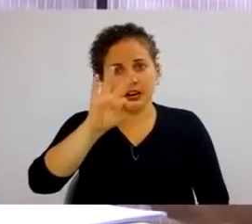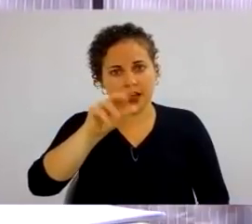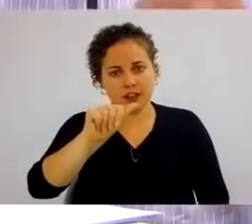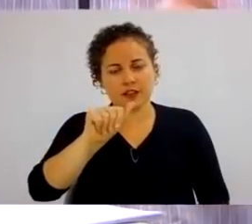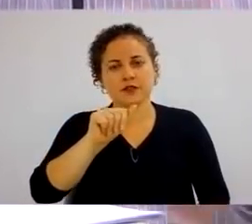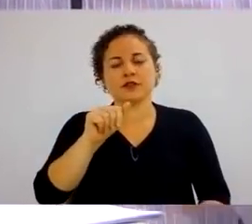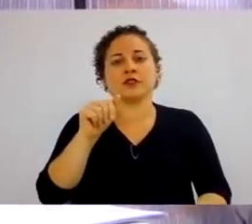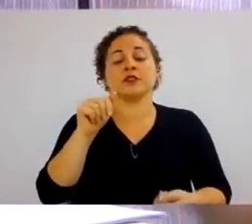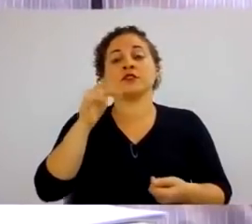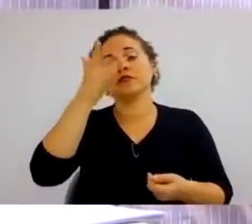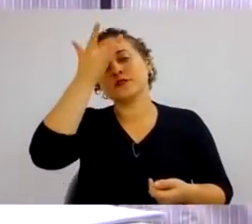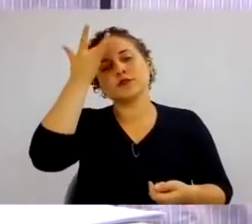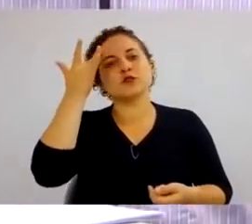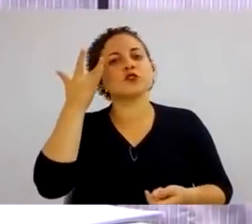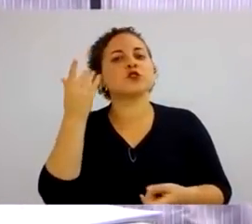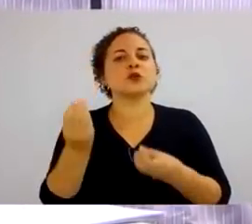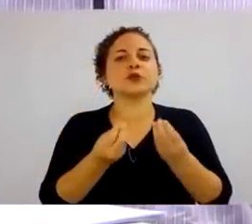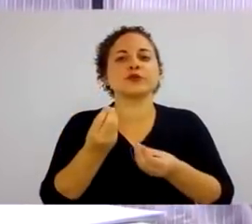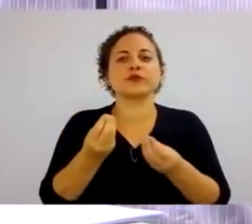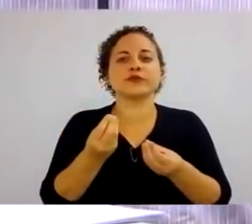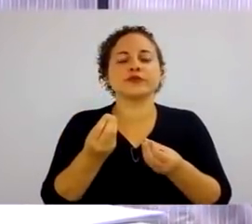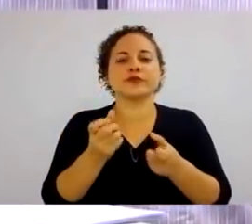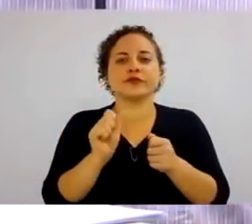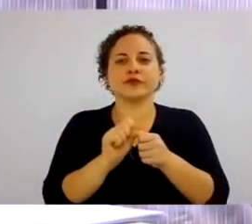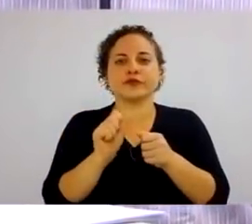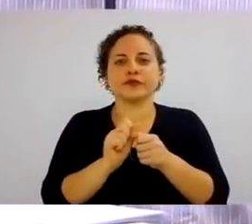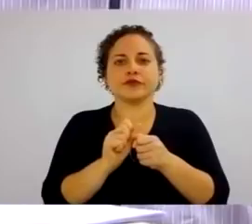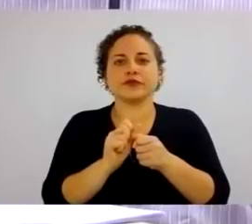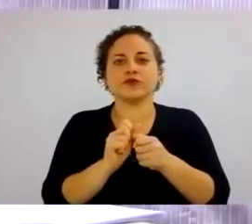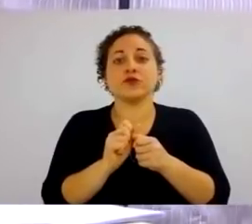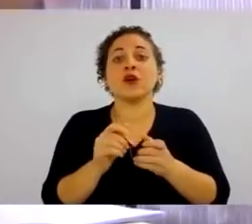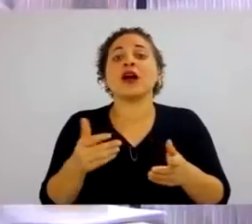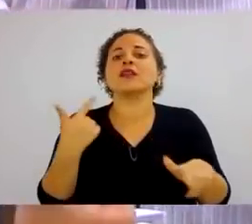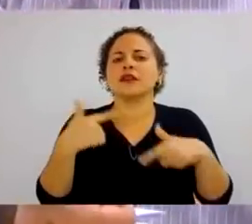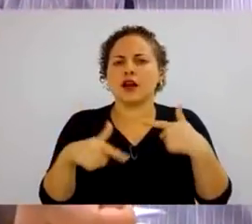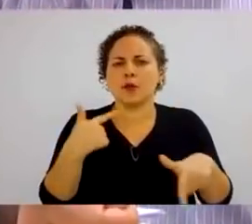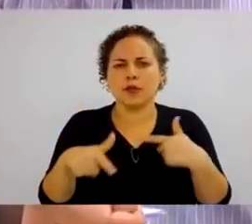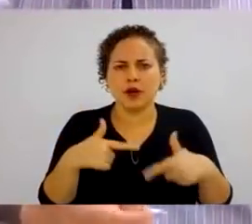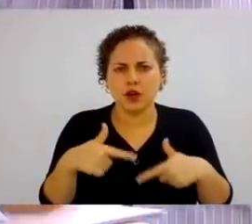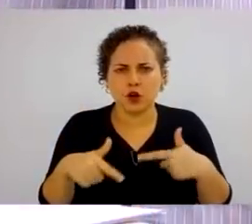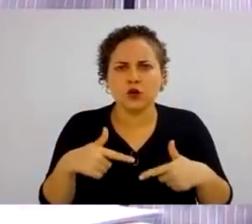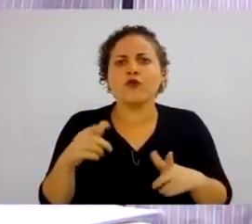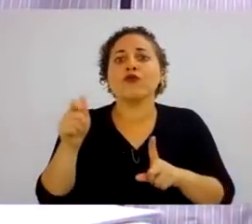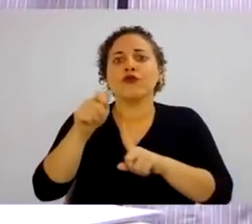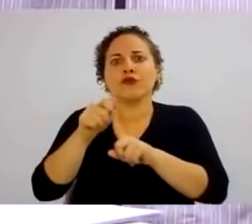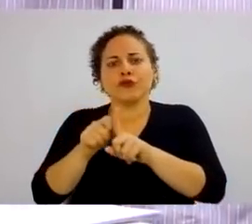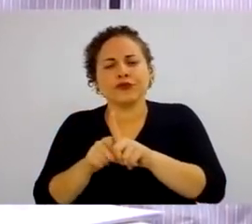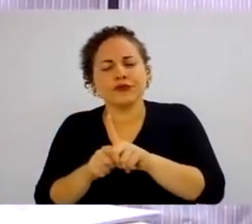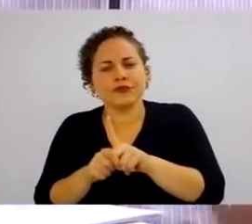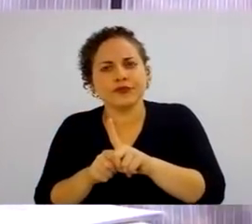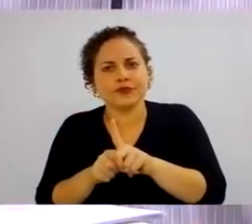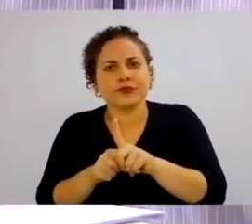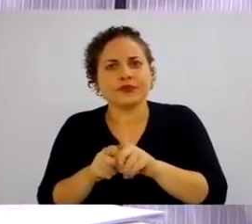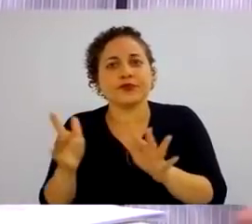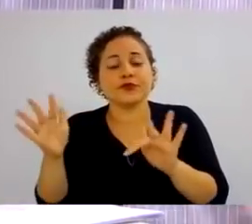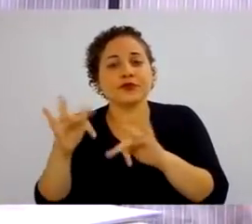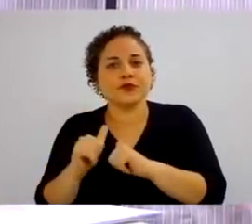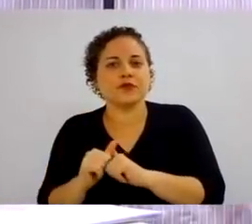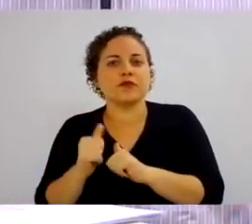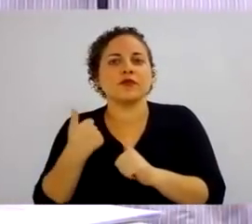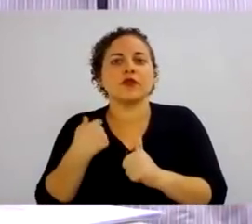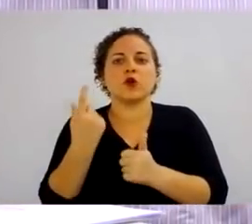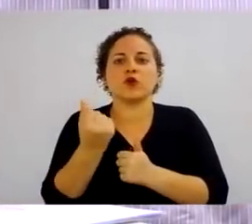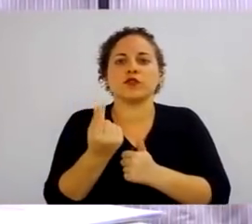salário, é a comissão. Trabalhou no final do mês? Ó, tá aqui. As indiretas são as